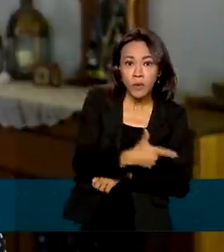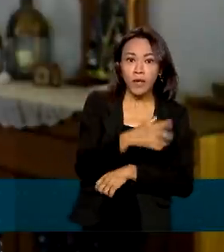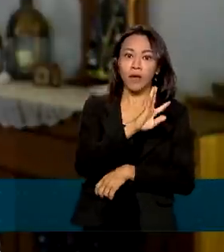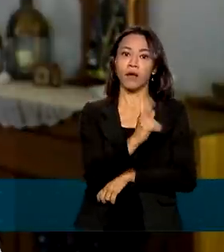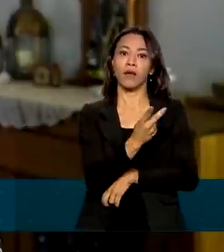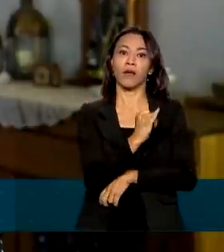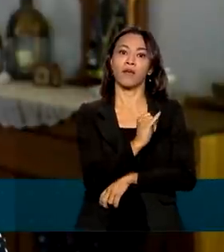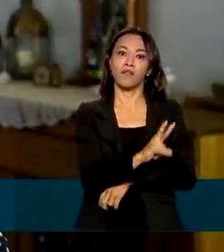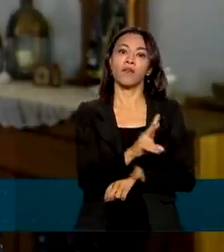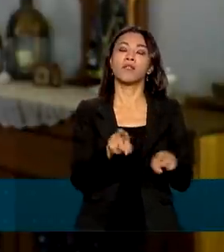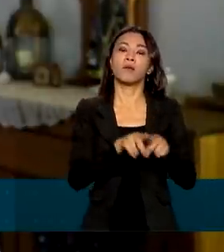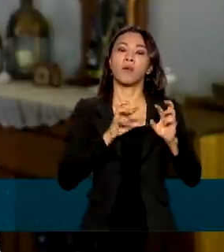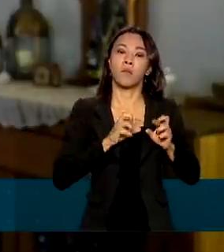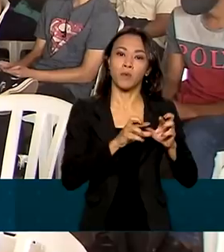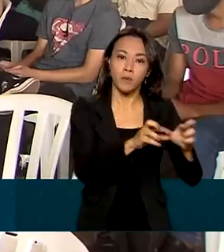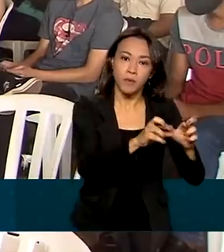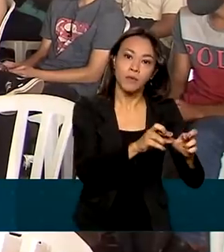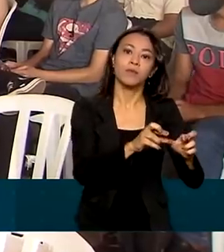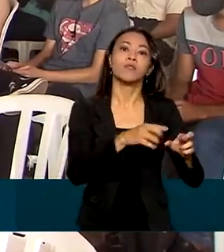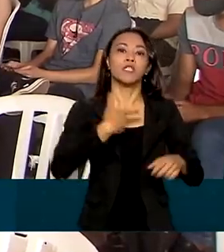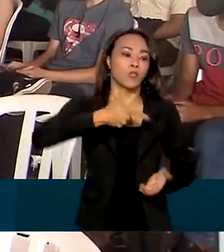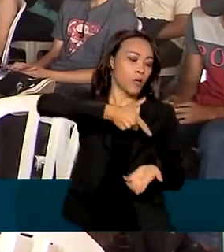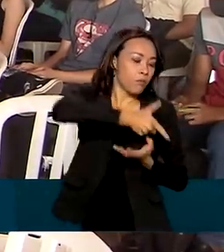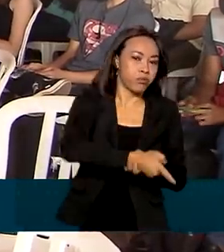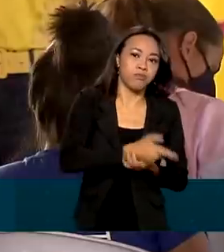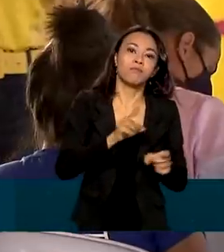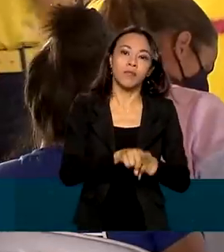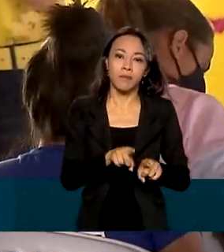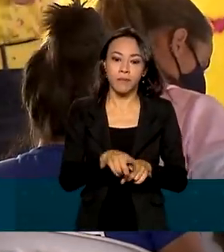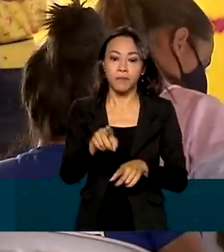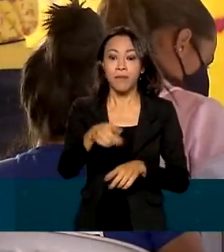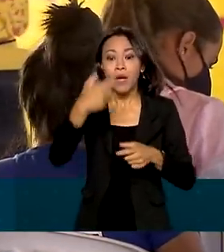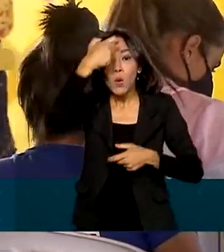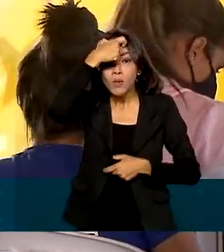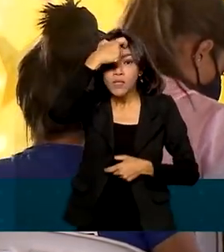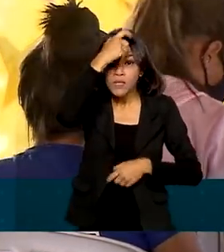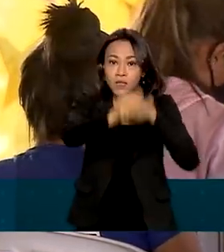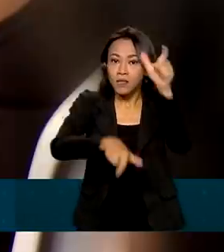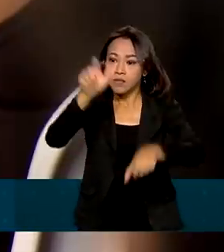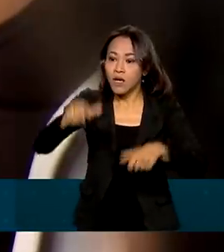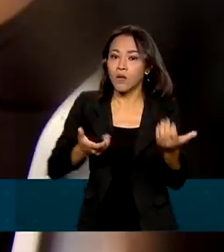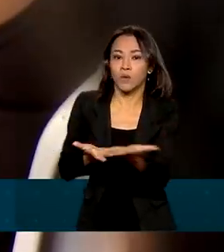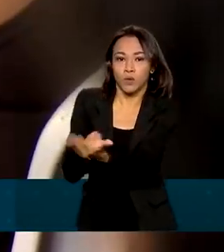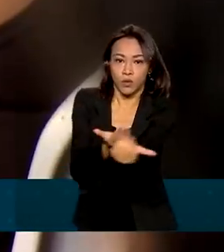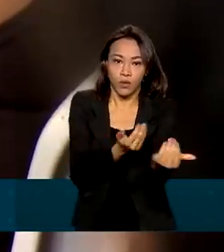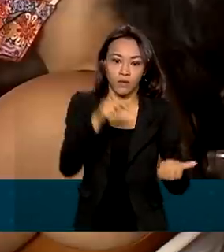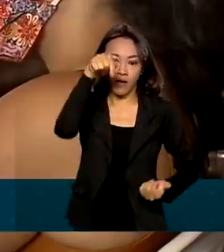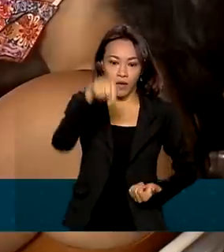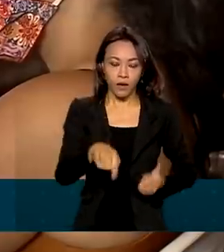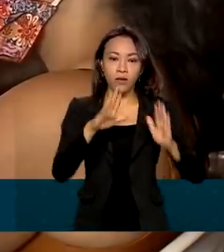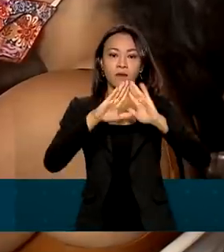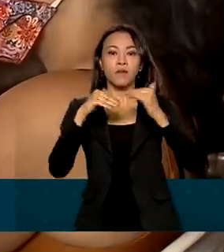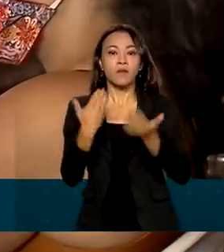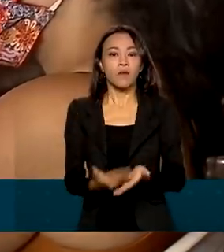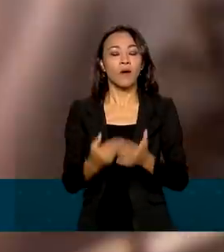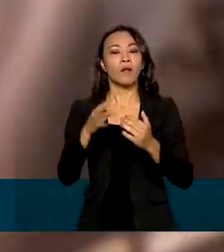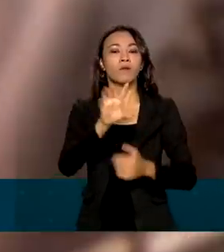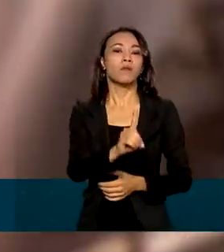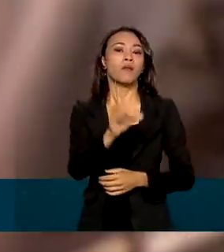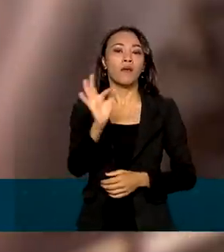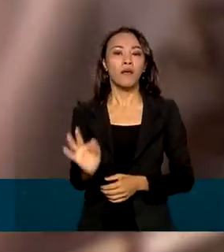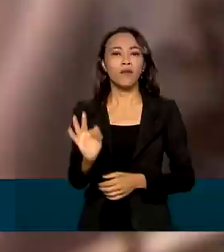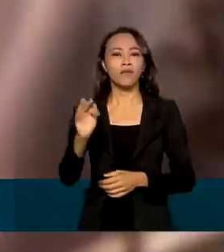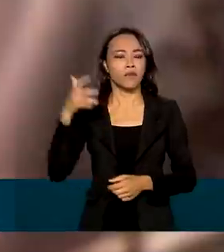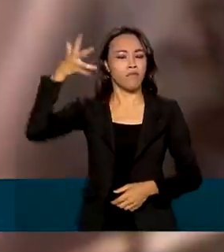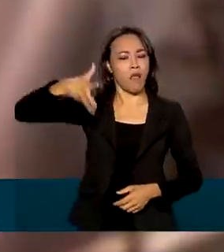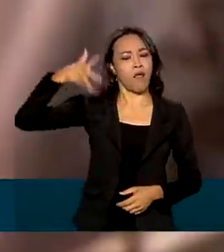o câncer de mama e o homicídio. Para conscientizar os mais jovens, essa escola do Distrito Federal realizou palestras sobre